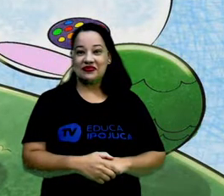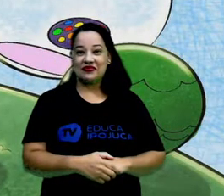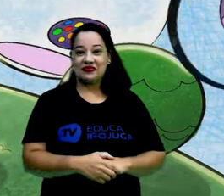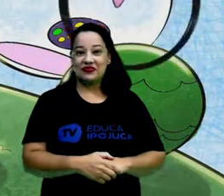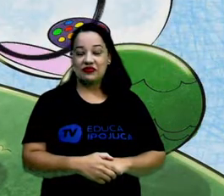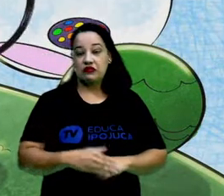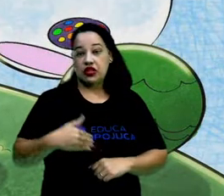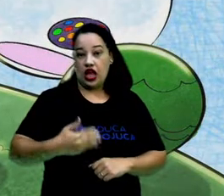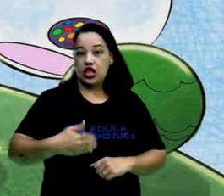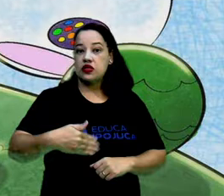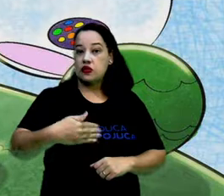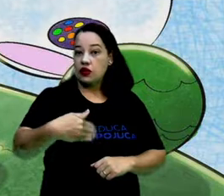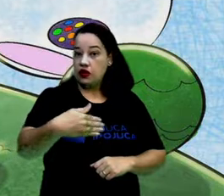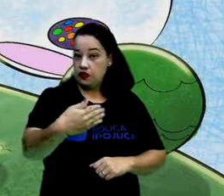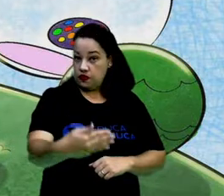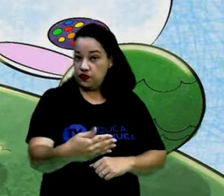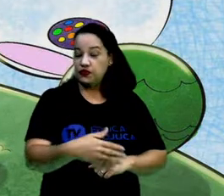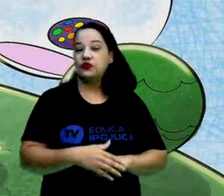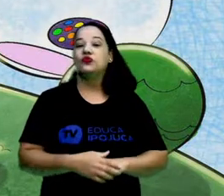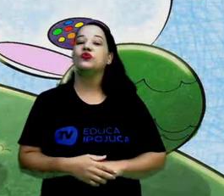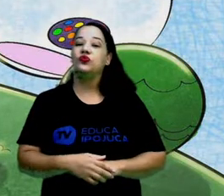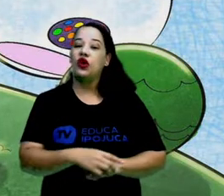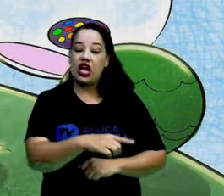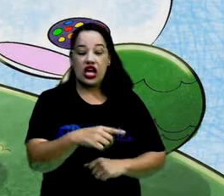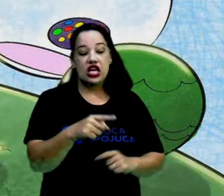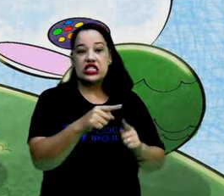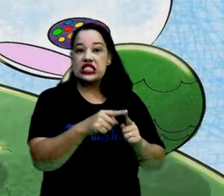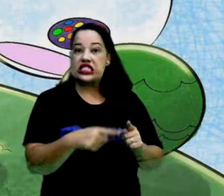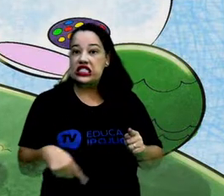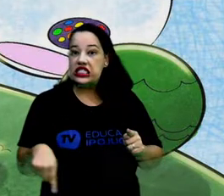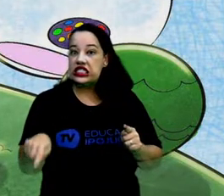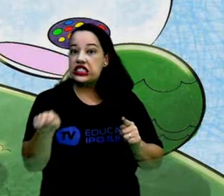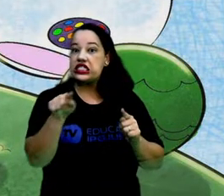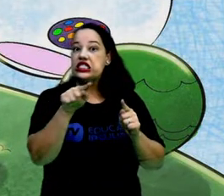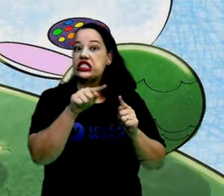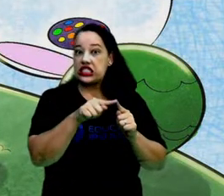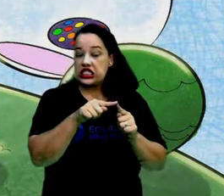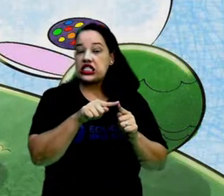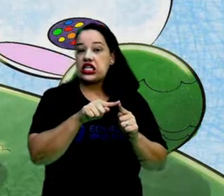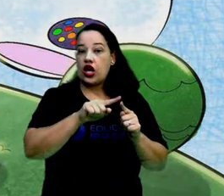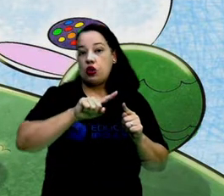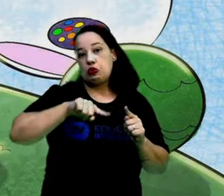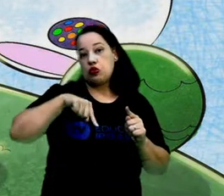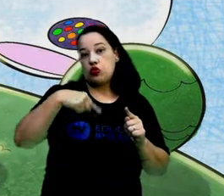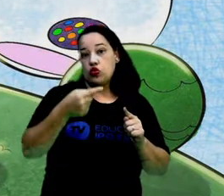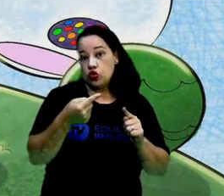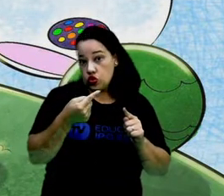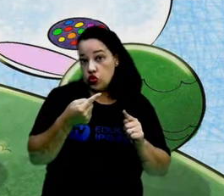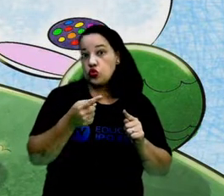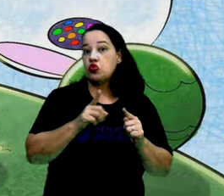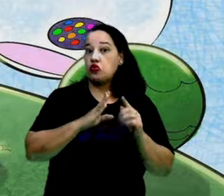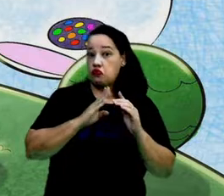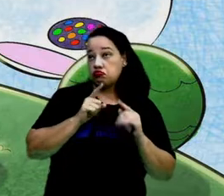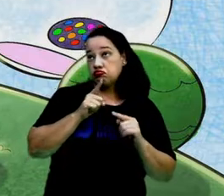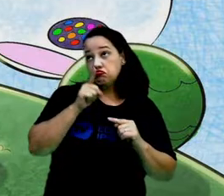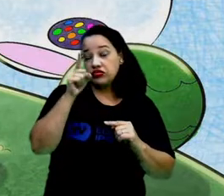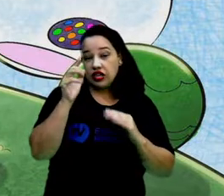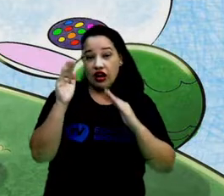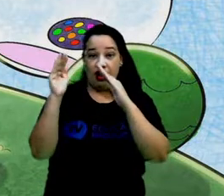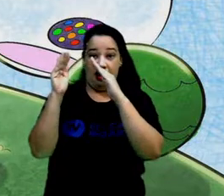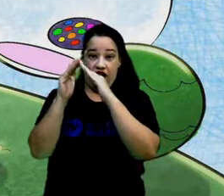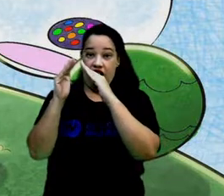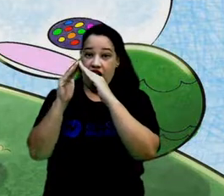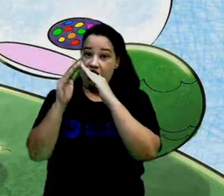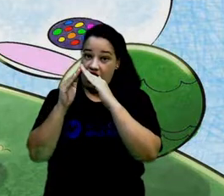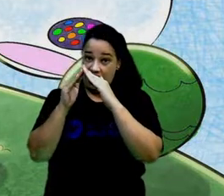Depois disso tudo, ele vê. O círculo voltou para seu planeta circular. Voltou para sua